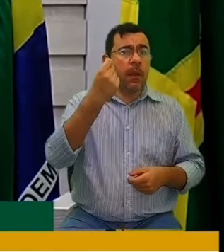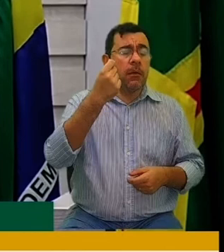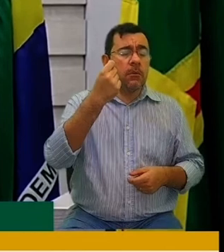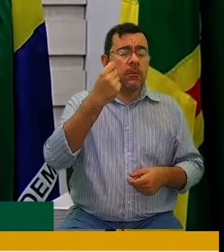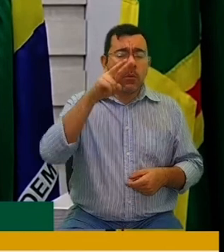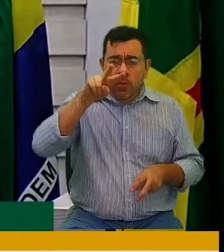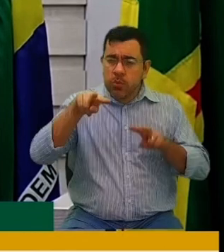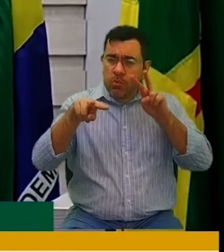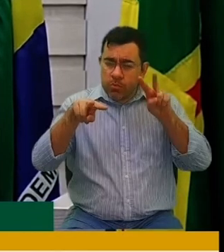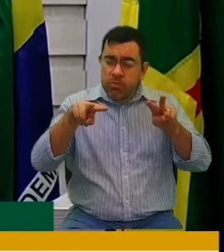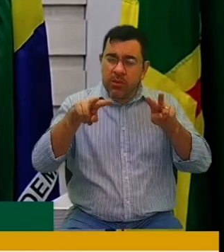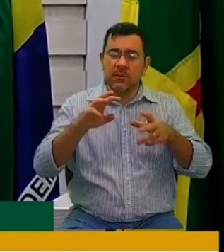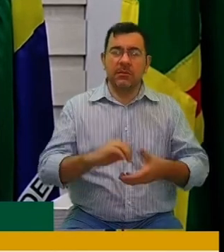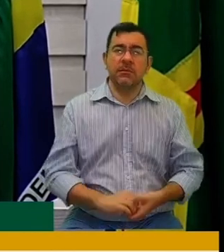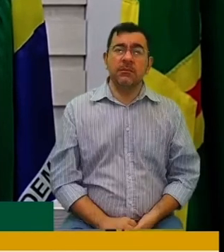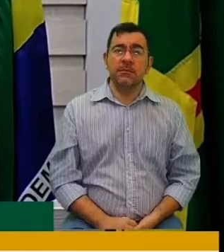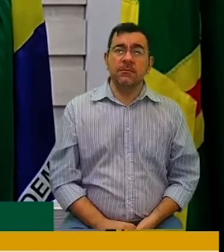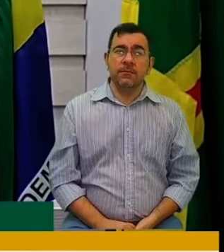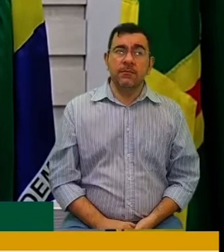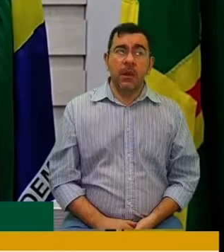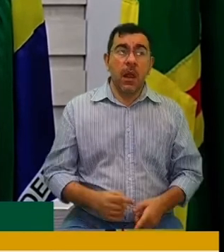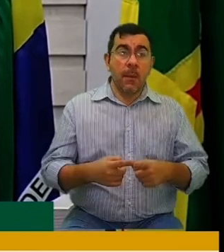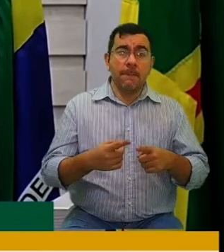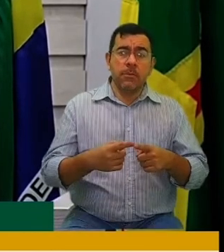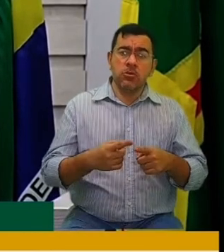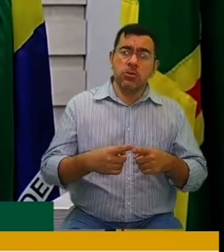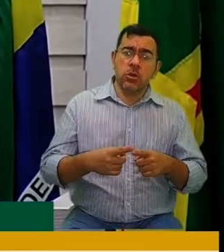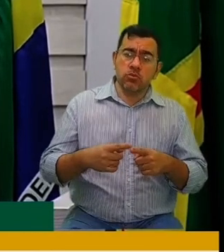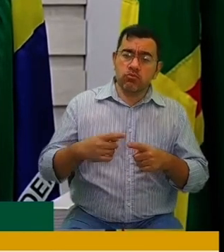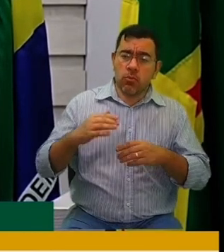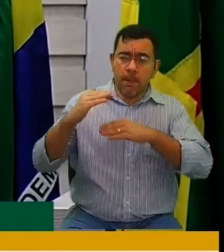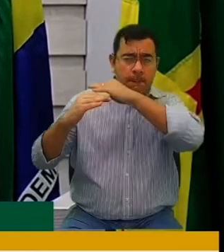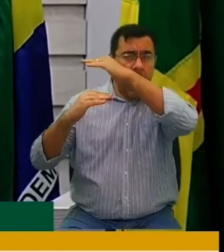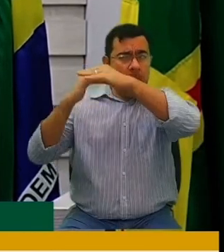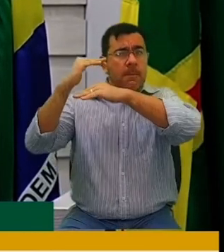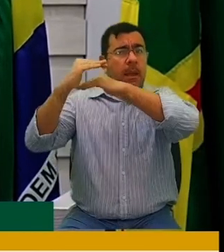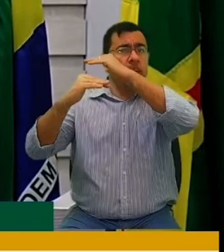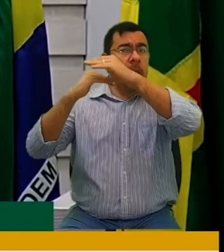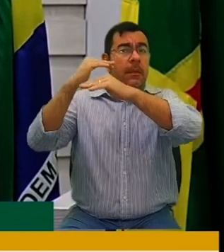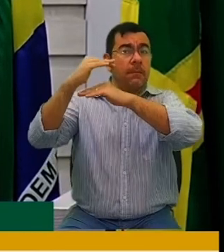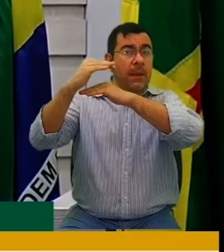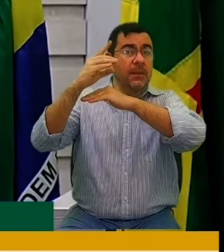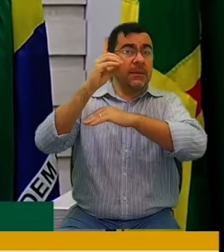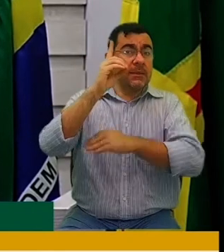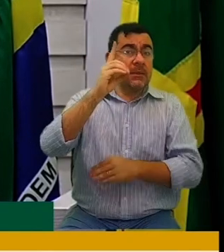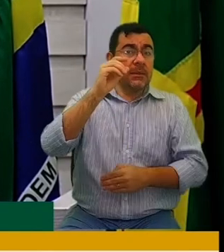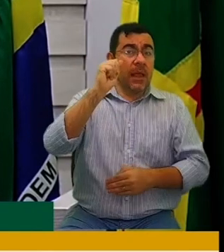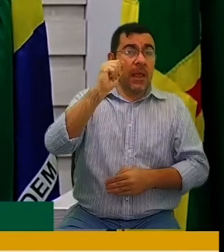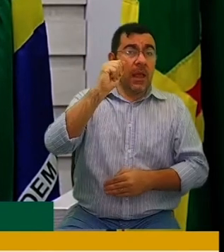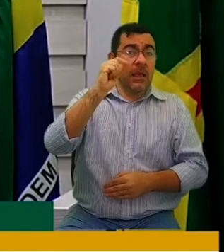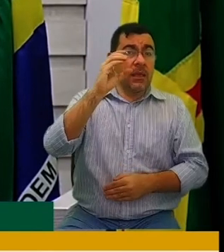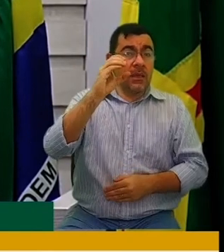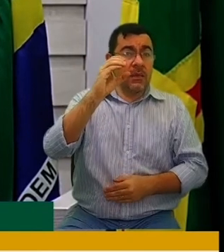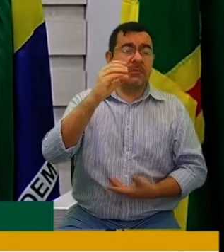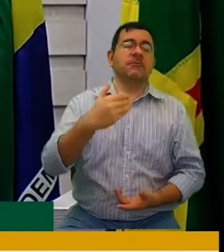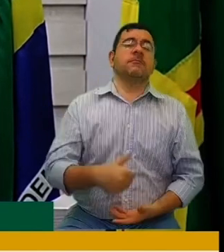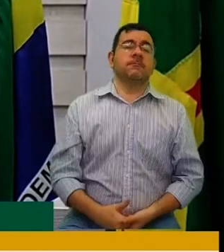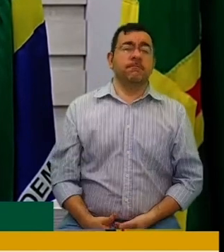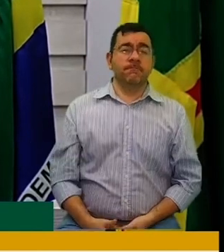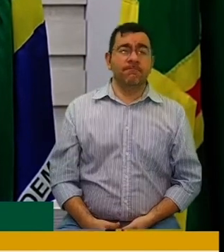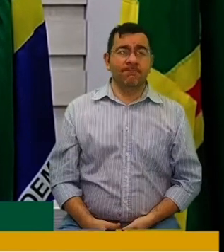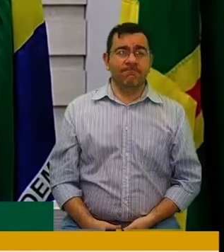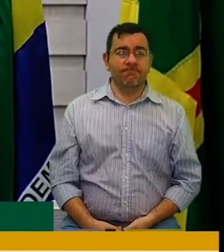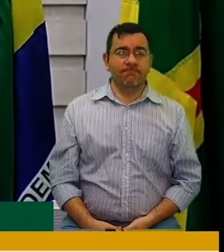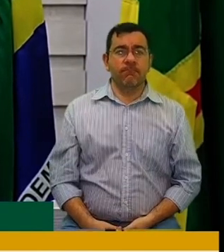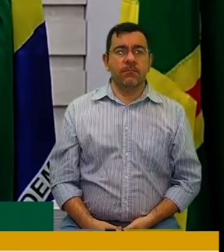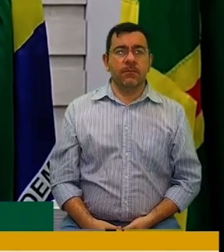majorados. E, com isso, o valor da DAC, se não forem reajustados, ficarão defasados. Isso